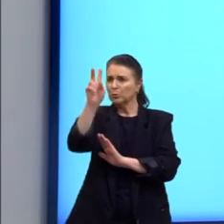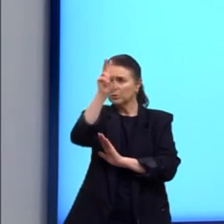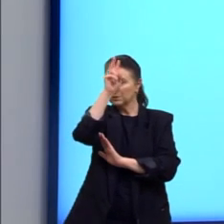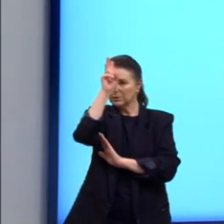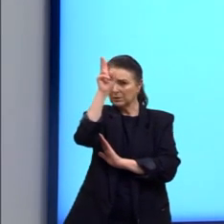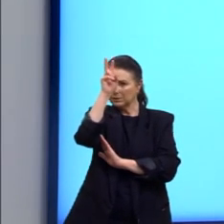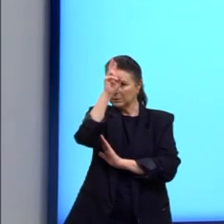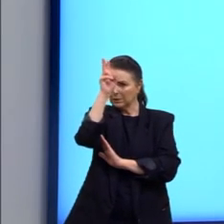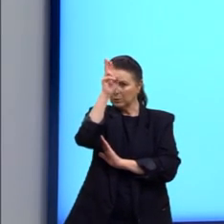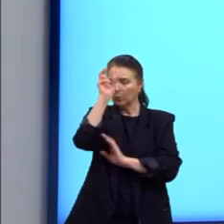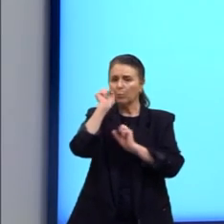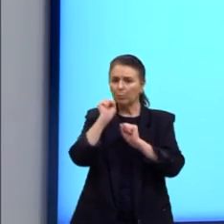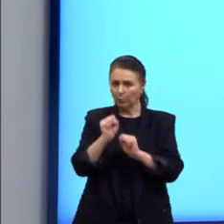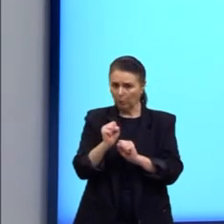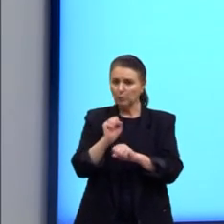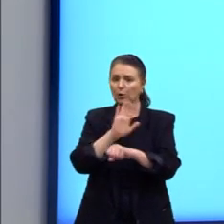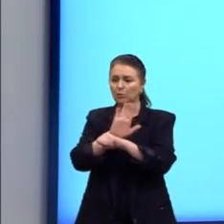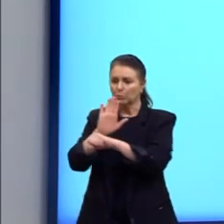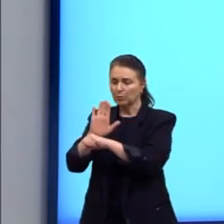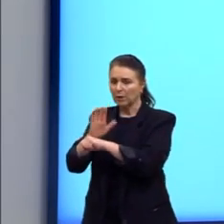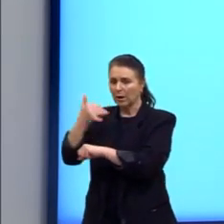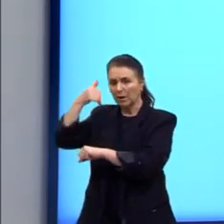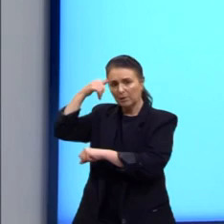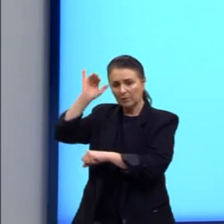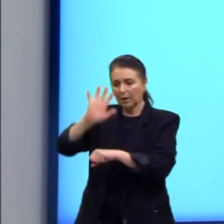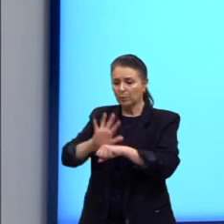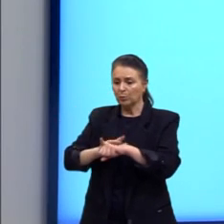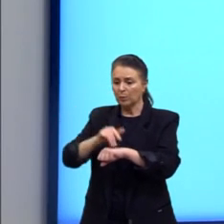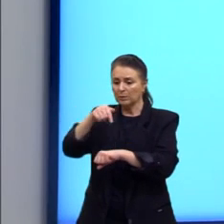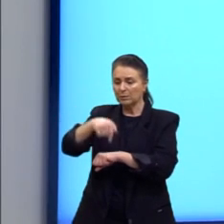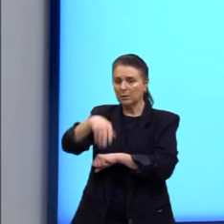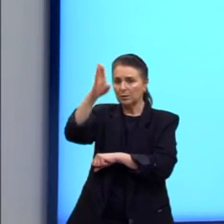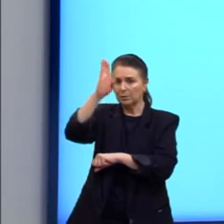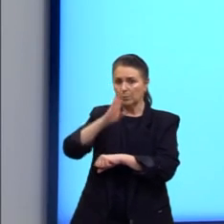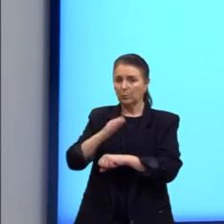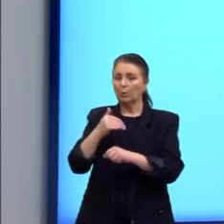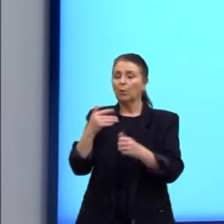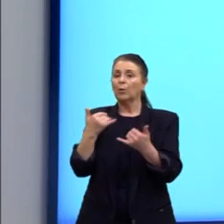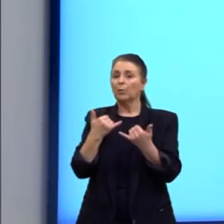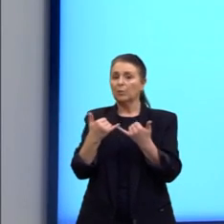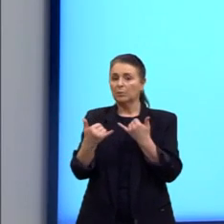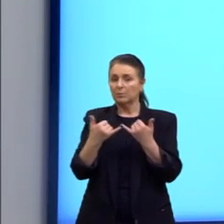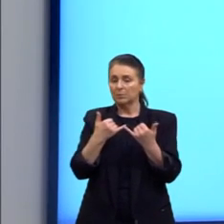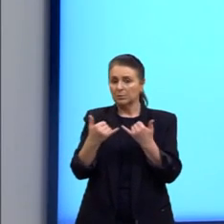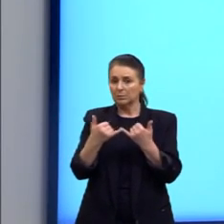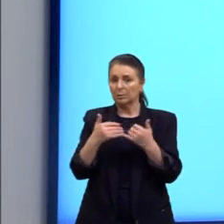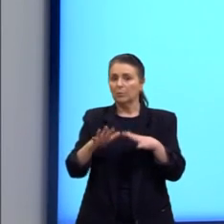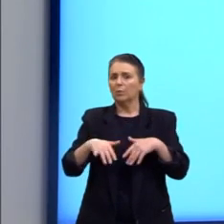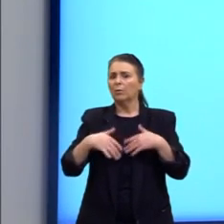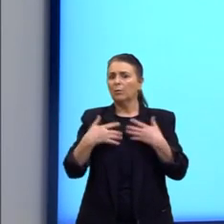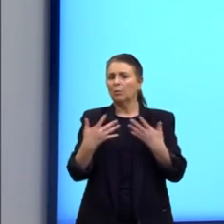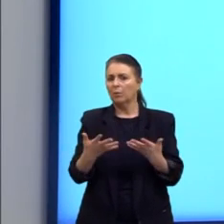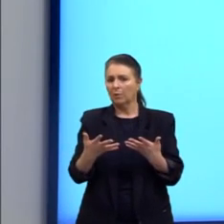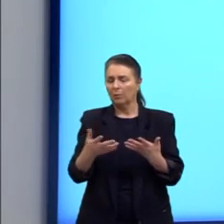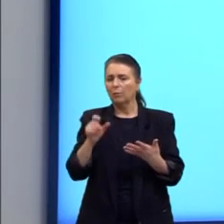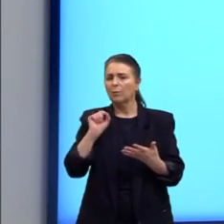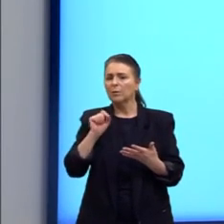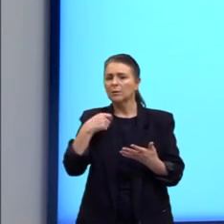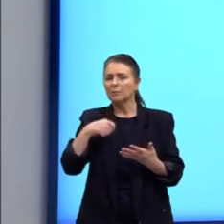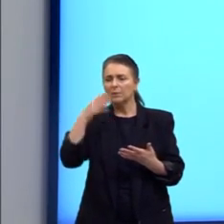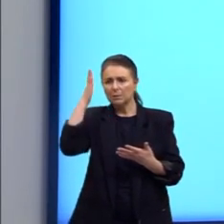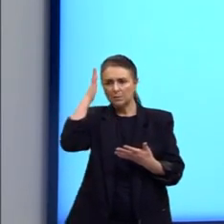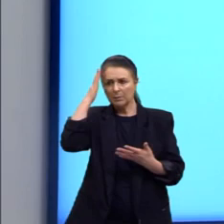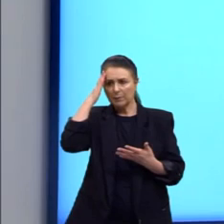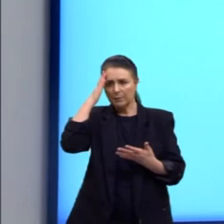pode ajudar a combater algumas doenças no Brasil. Como, por exemplo... Então, o que eu tenho que ver nesse